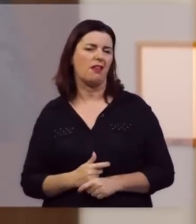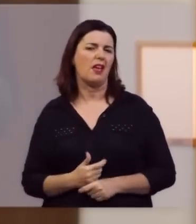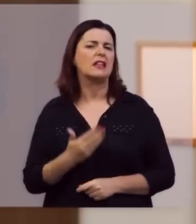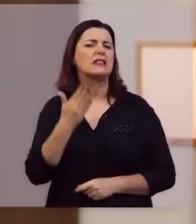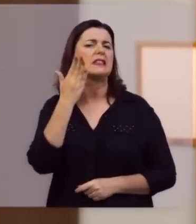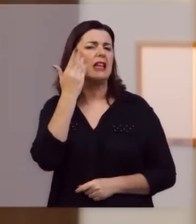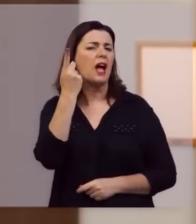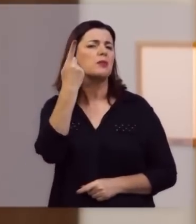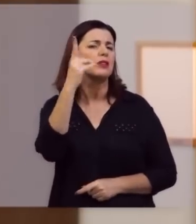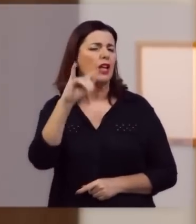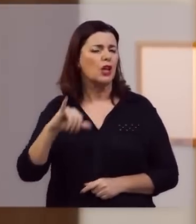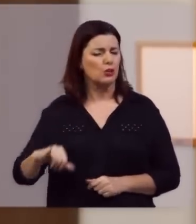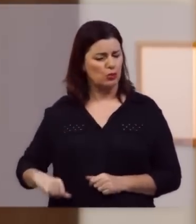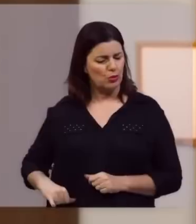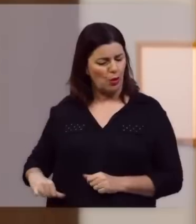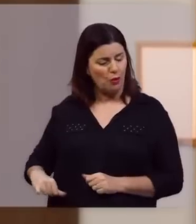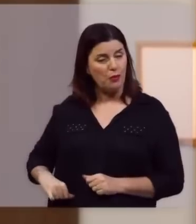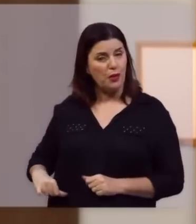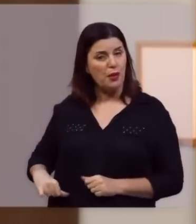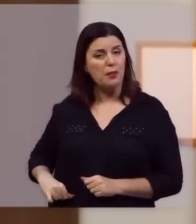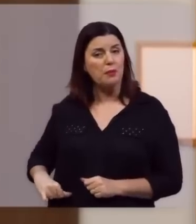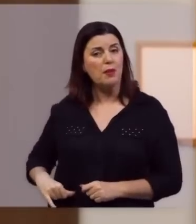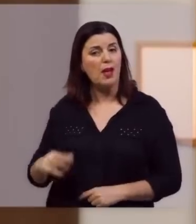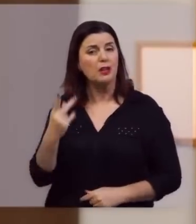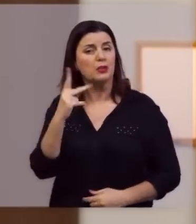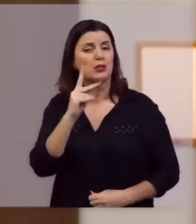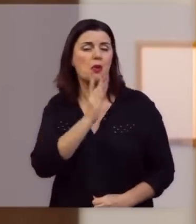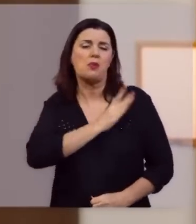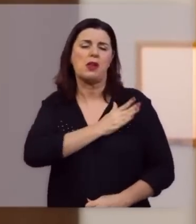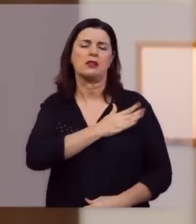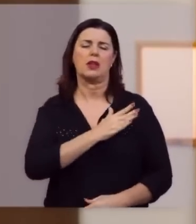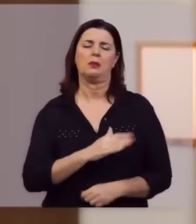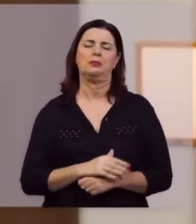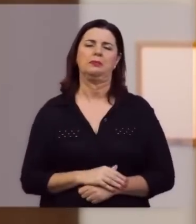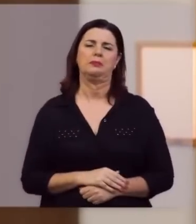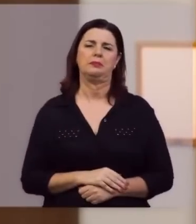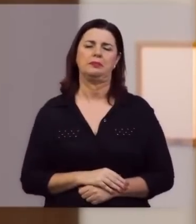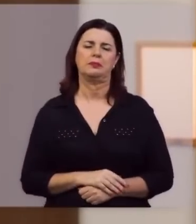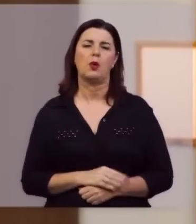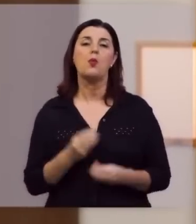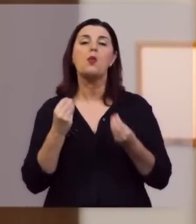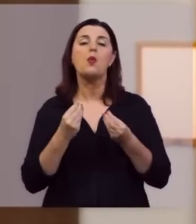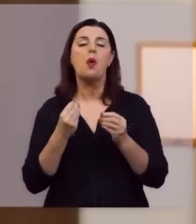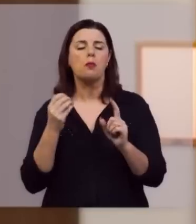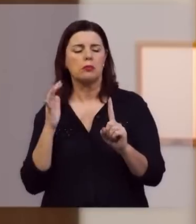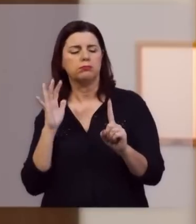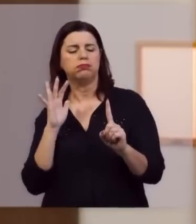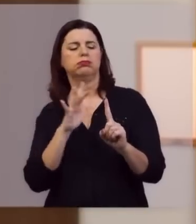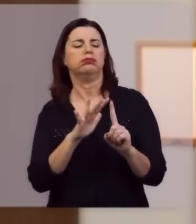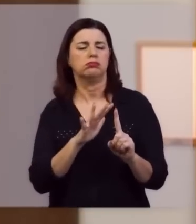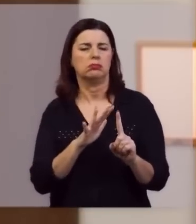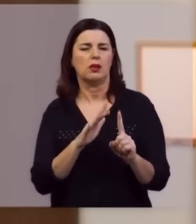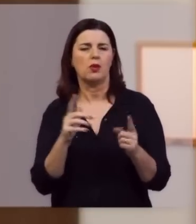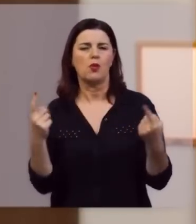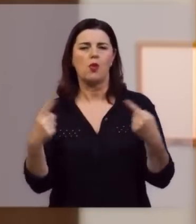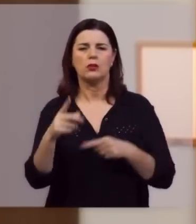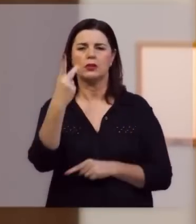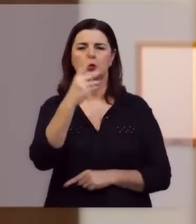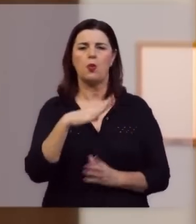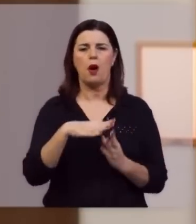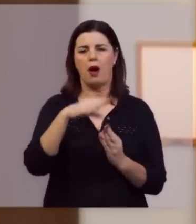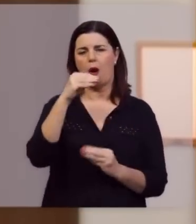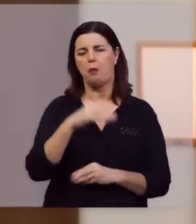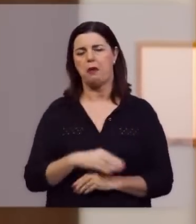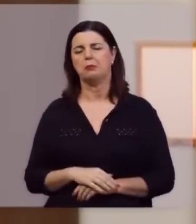sabe as dores que açoitam o seu coração, os vendavais que fuzilam a sua